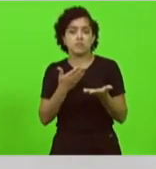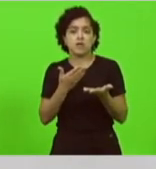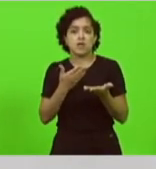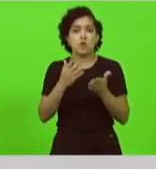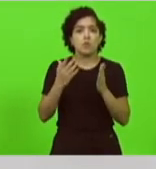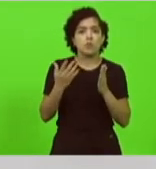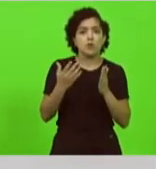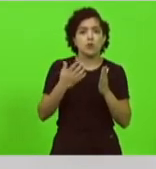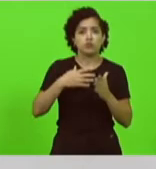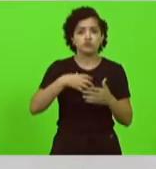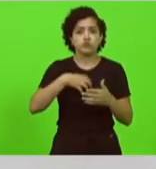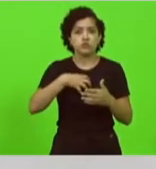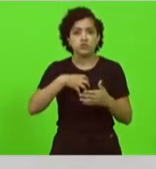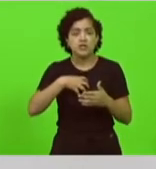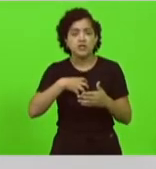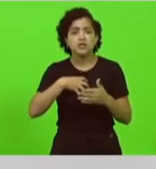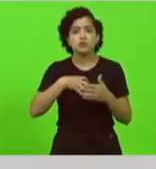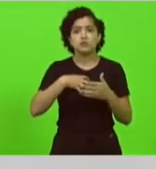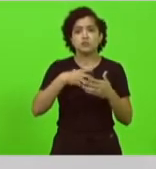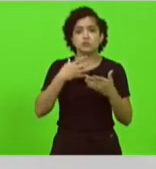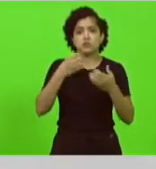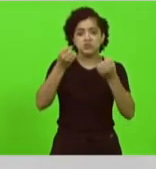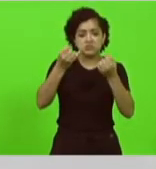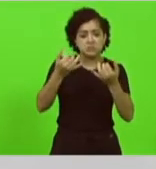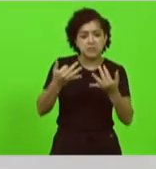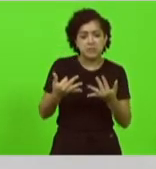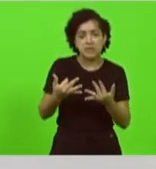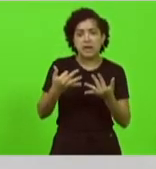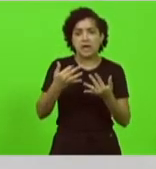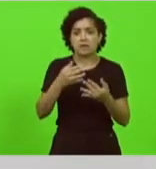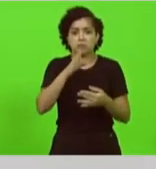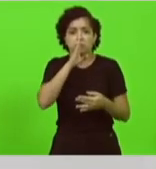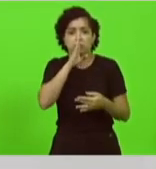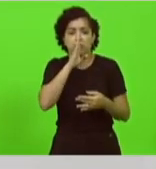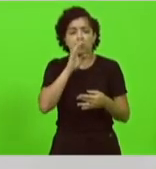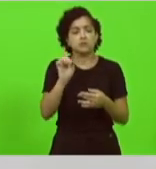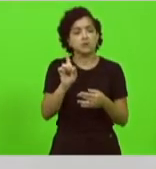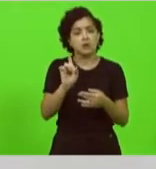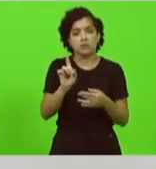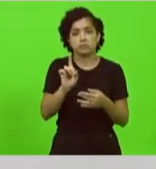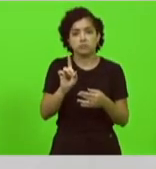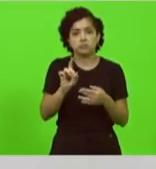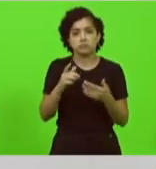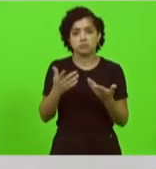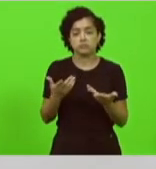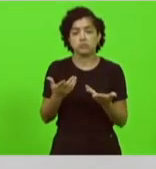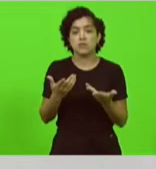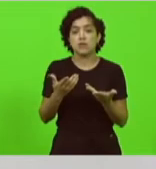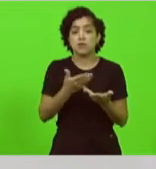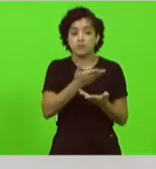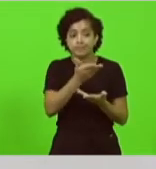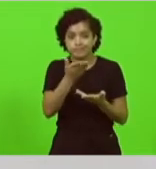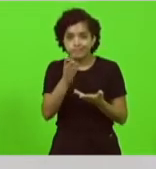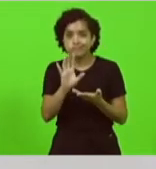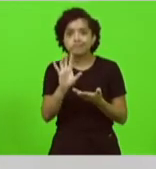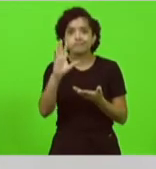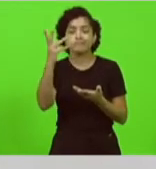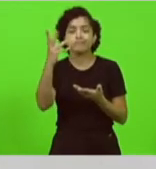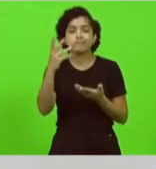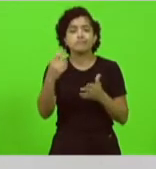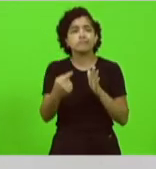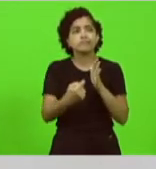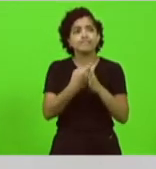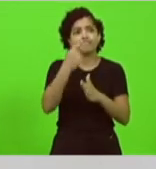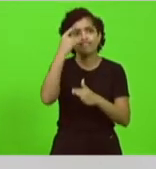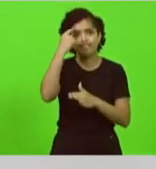eu não quero nunca nunca ser calado porque diante de casos como esse eu fico me perguntando